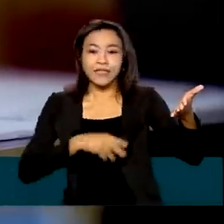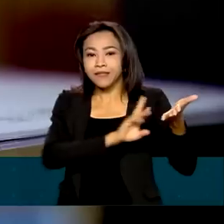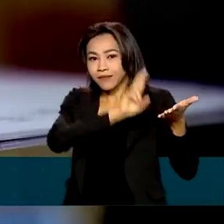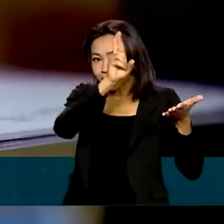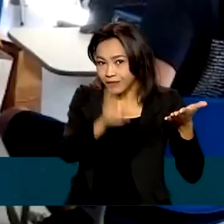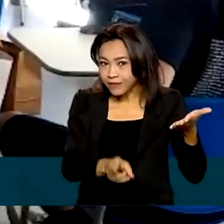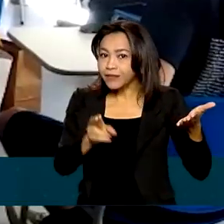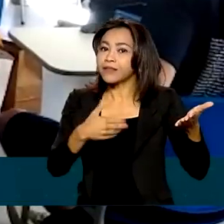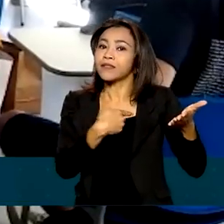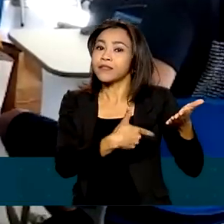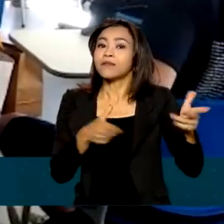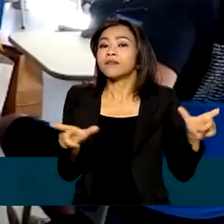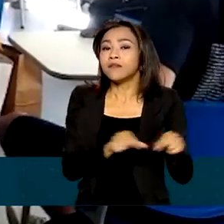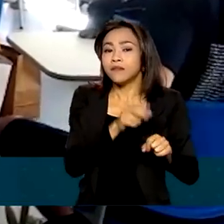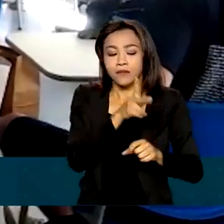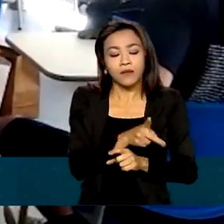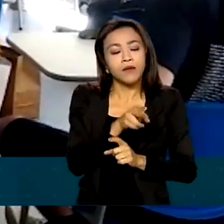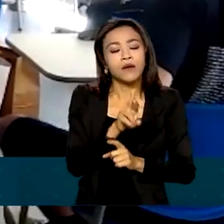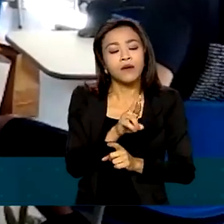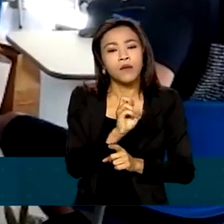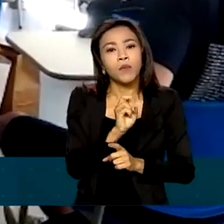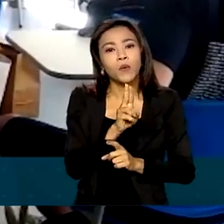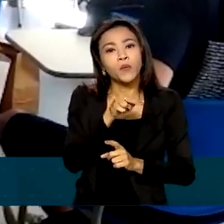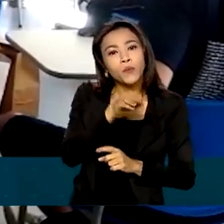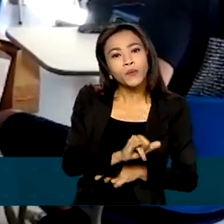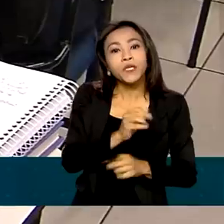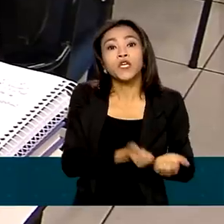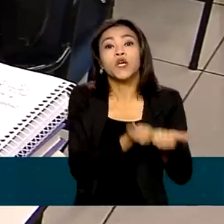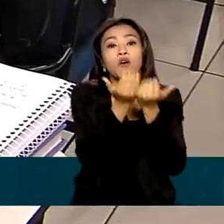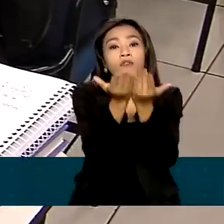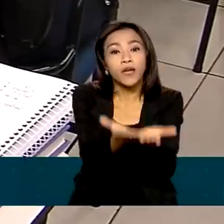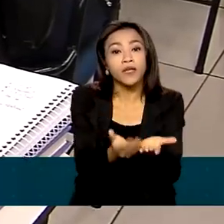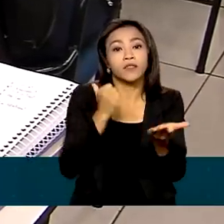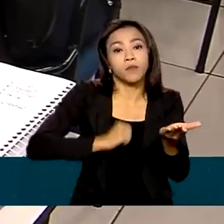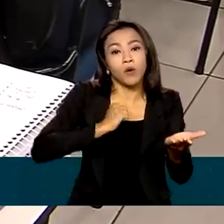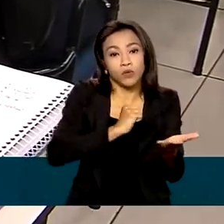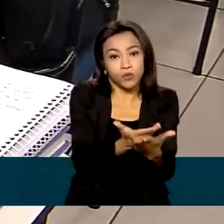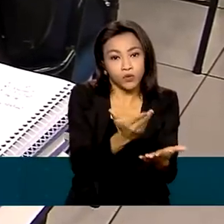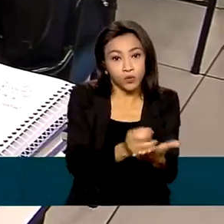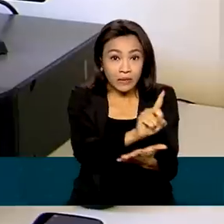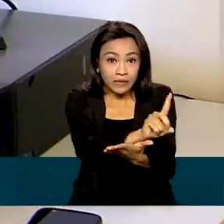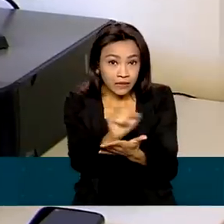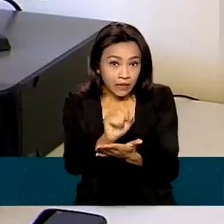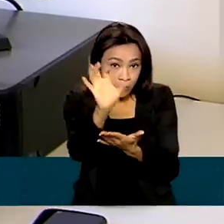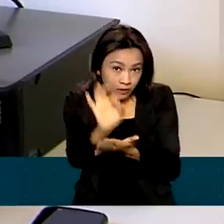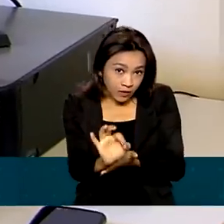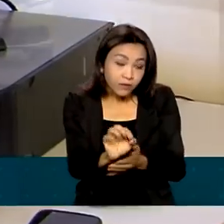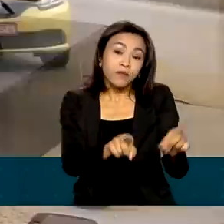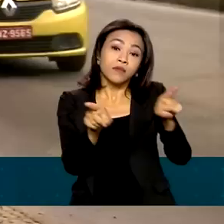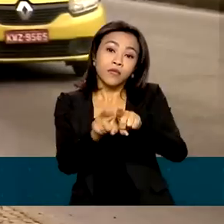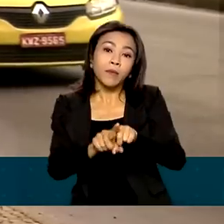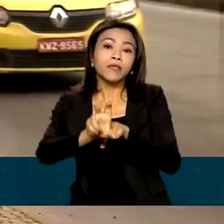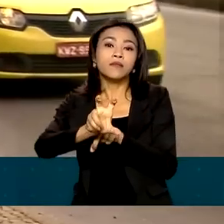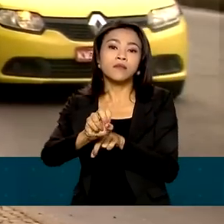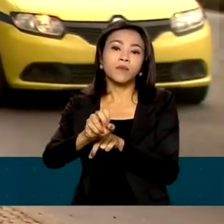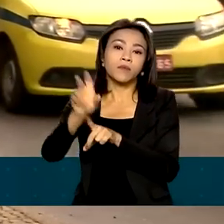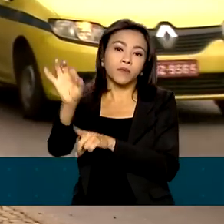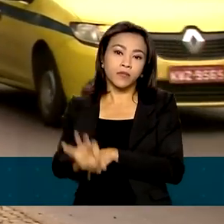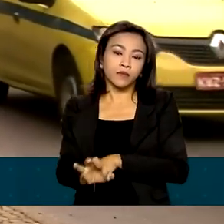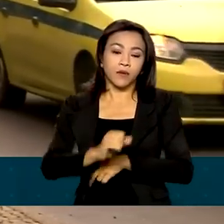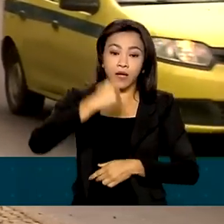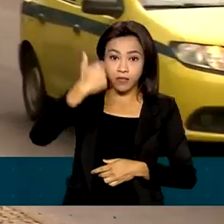programa que oferece bolsas integrais ou parciais em universidades particulares. A segunda